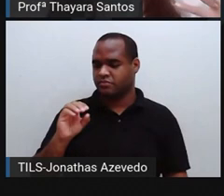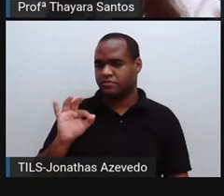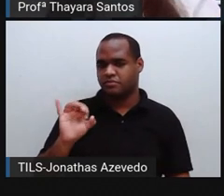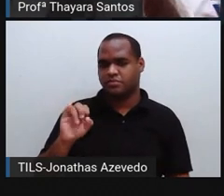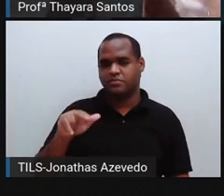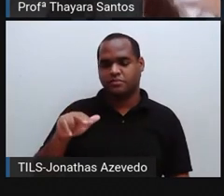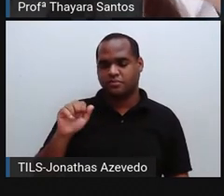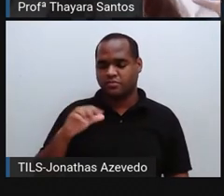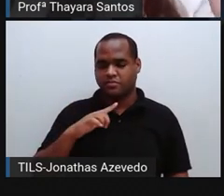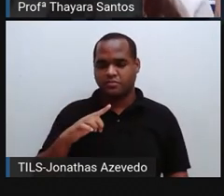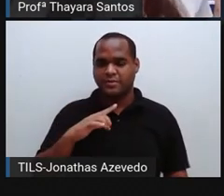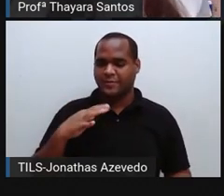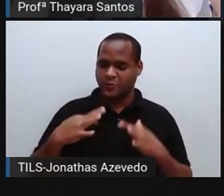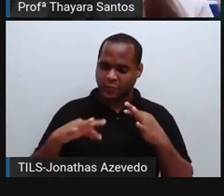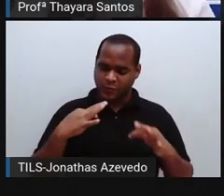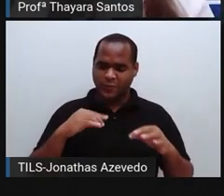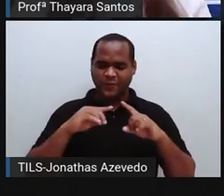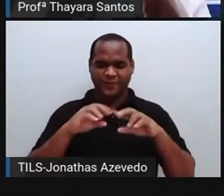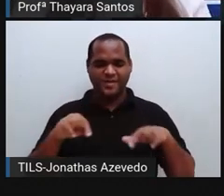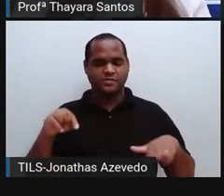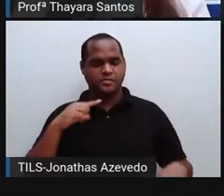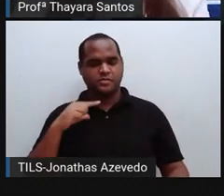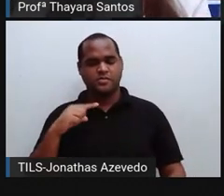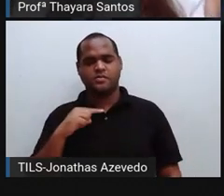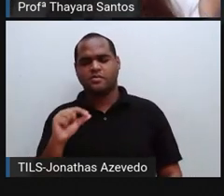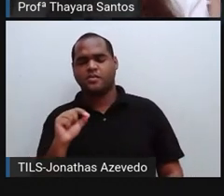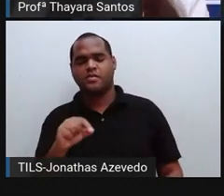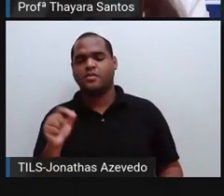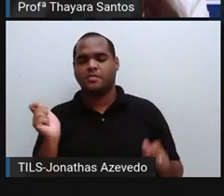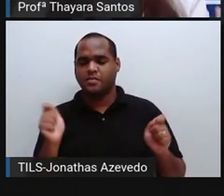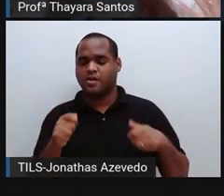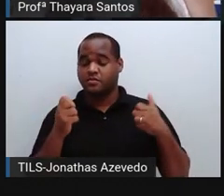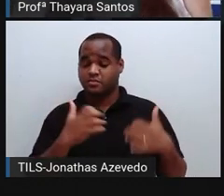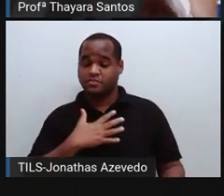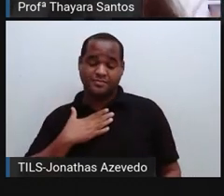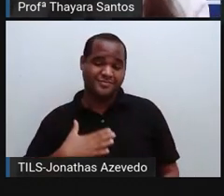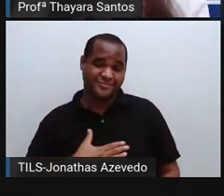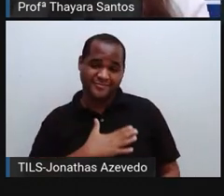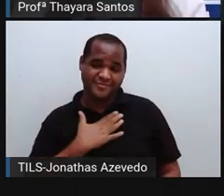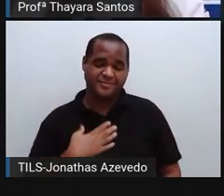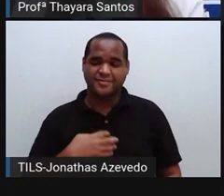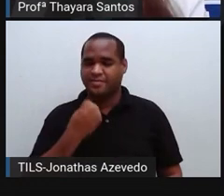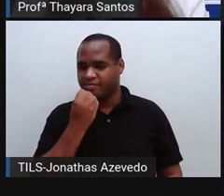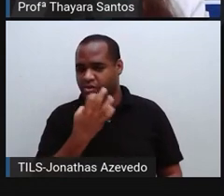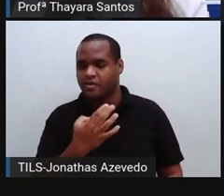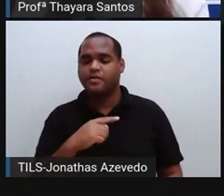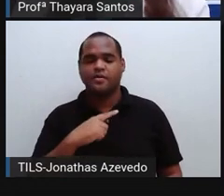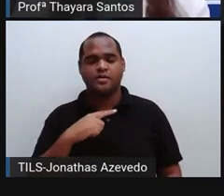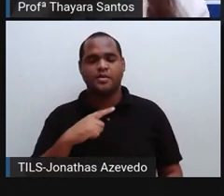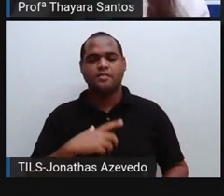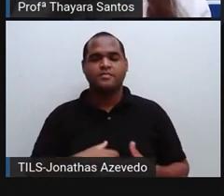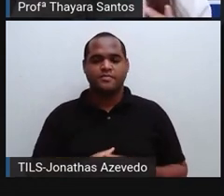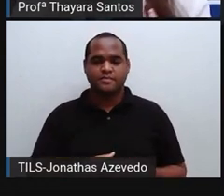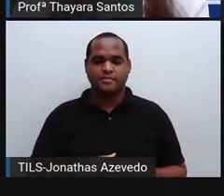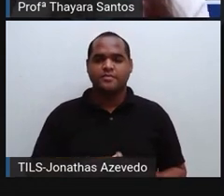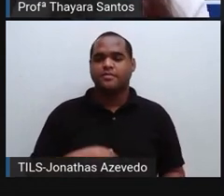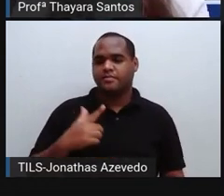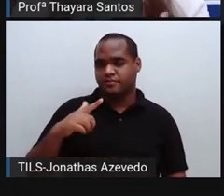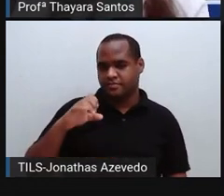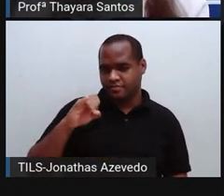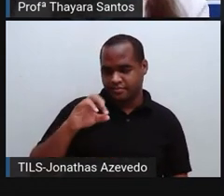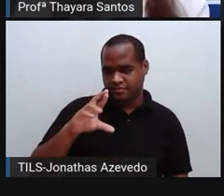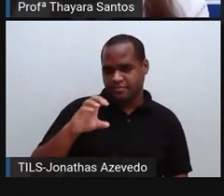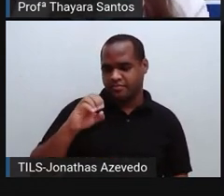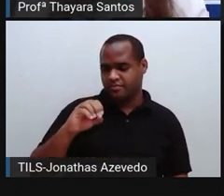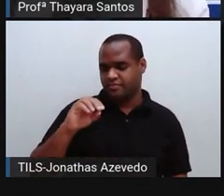movimentos e depois aquela sensação mais prazerosa, né? De bem-estar. E a serotonina, que está relacionada com o humor e